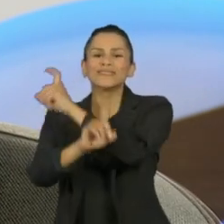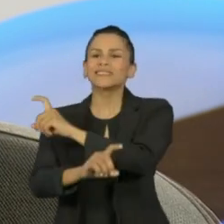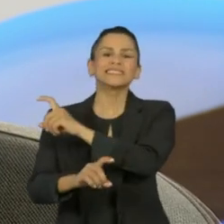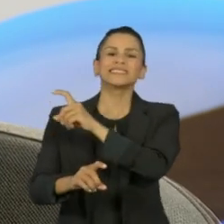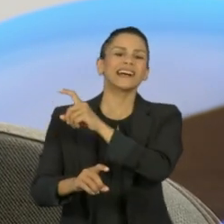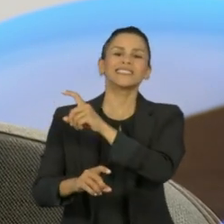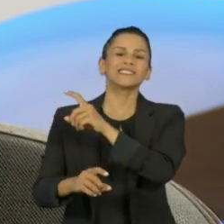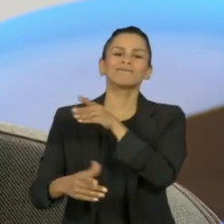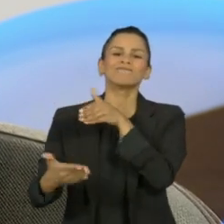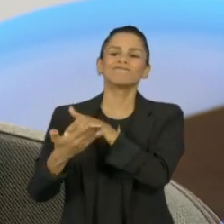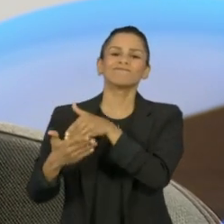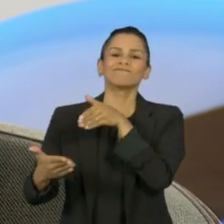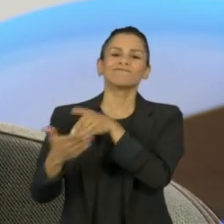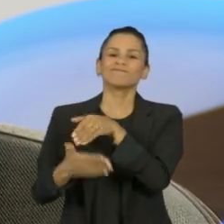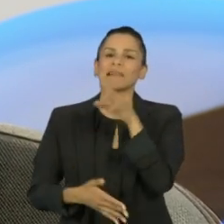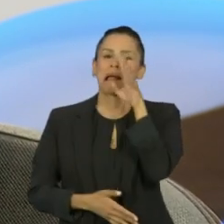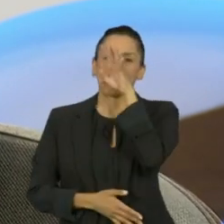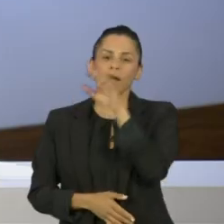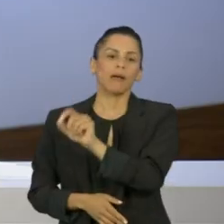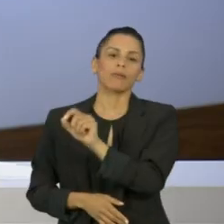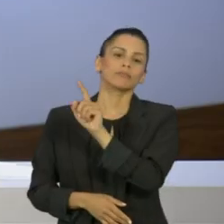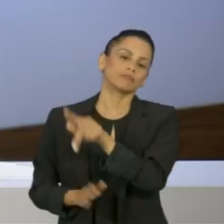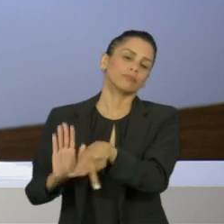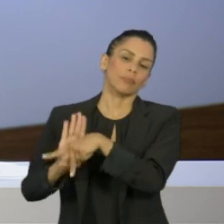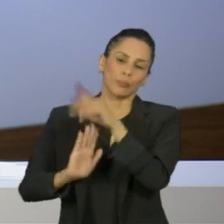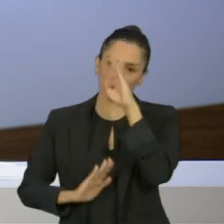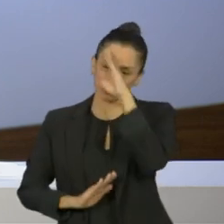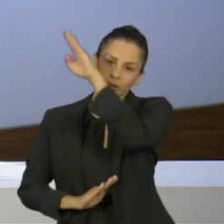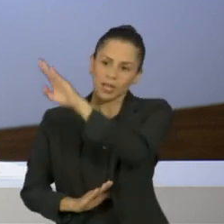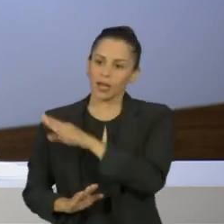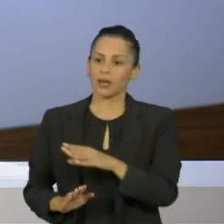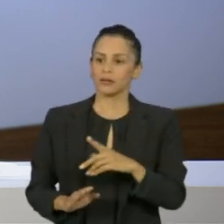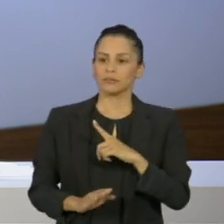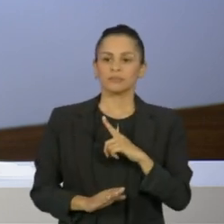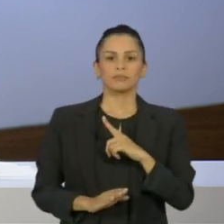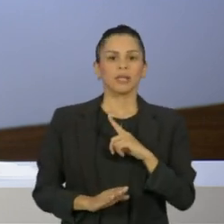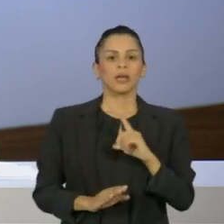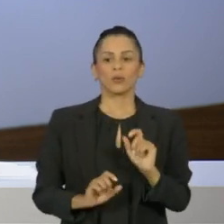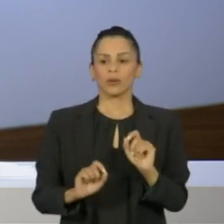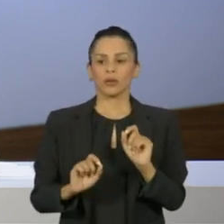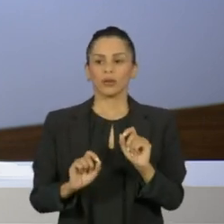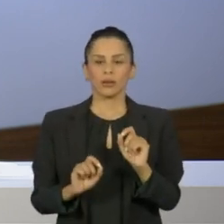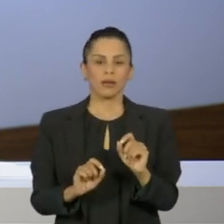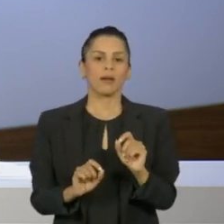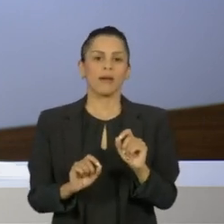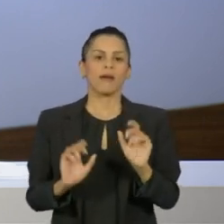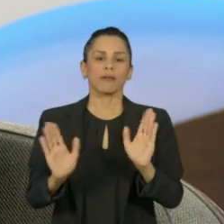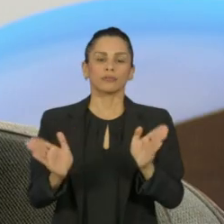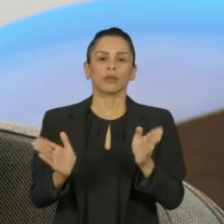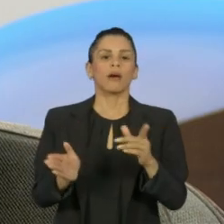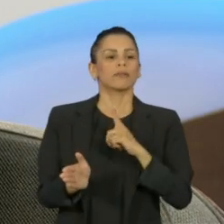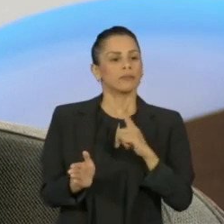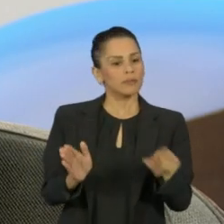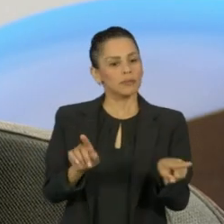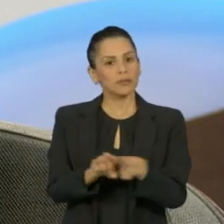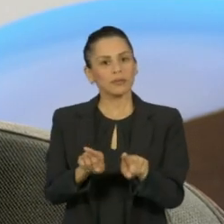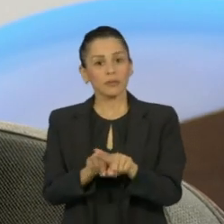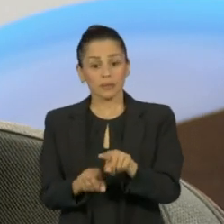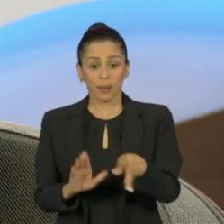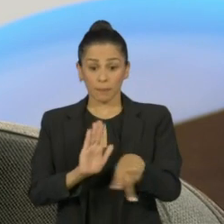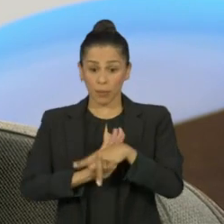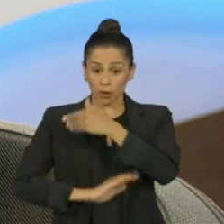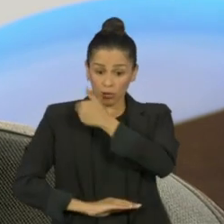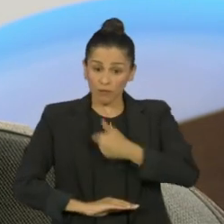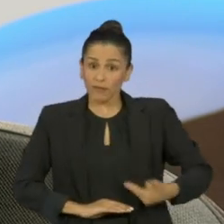conta dessa política beligerante, o enfrentamento com o Congresso, com outros poderes, com os próprios governadores, que cria um ambiente